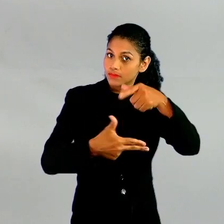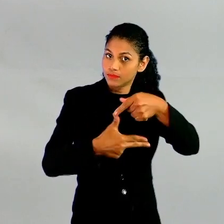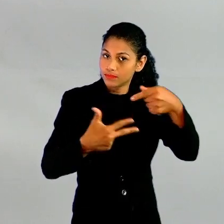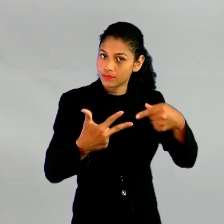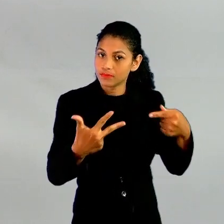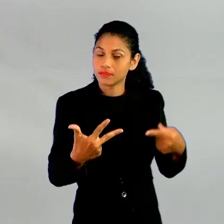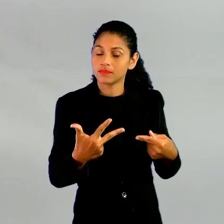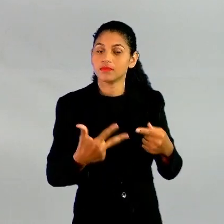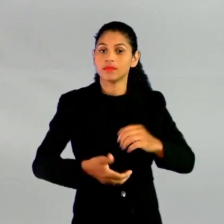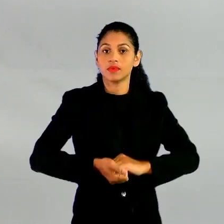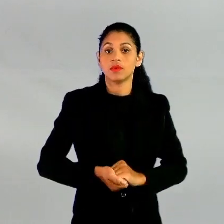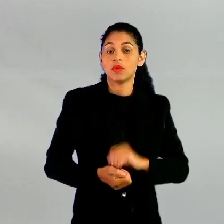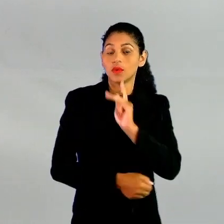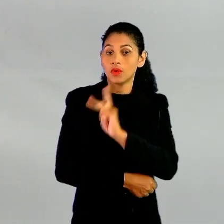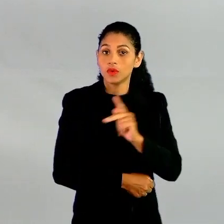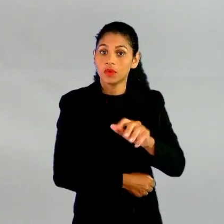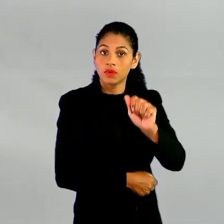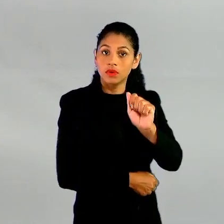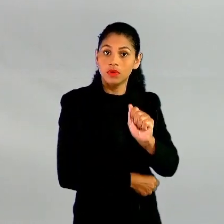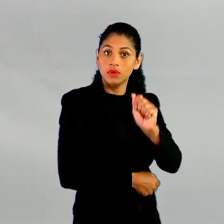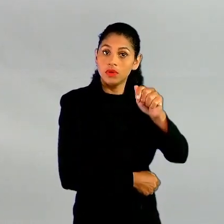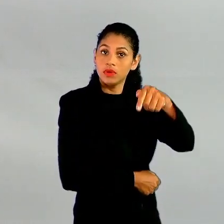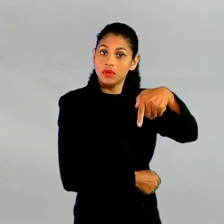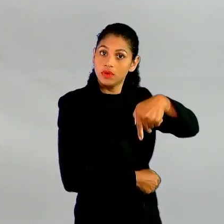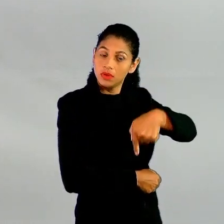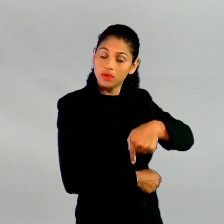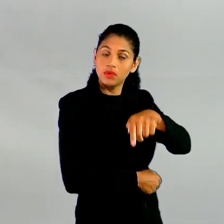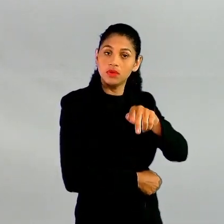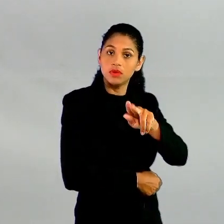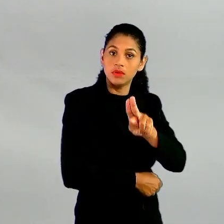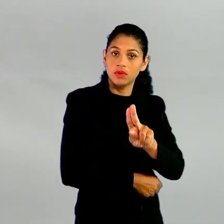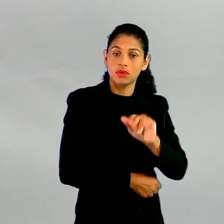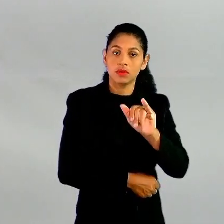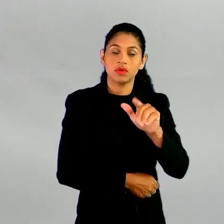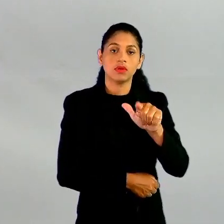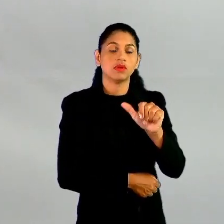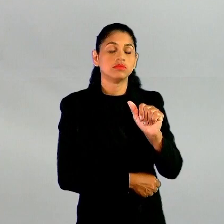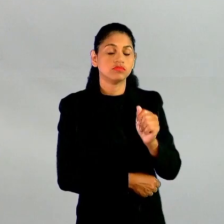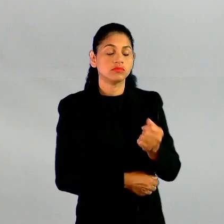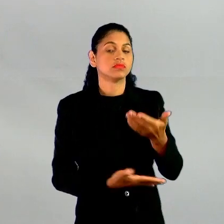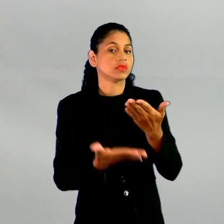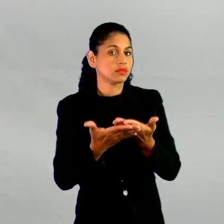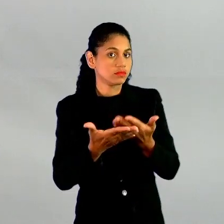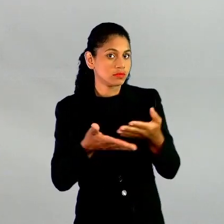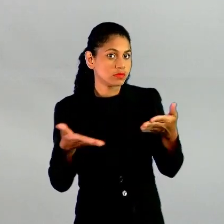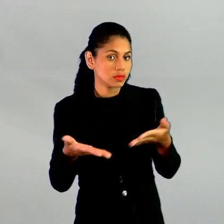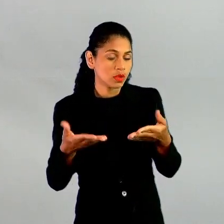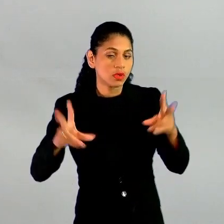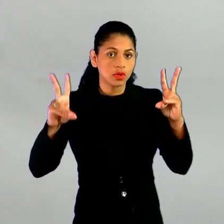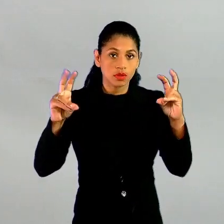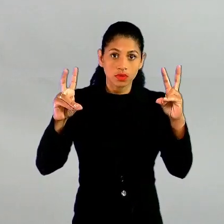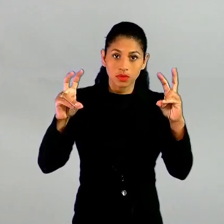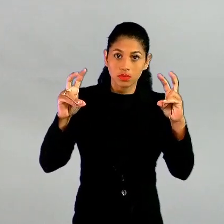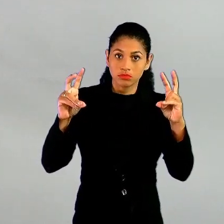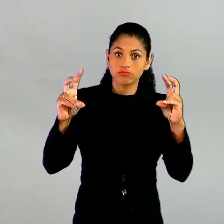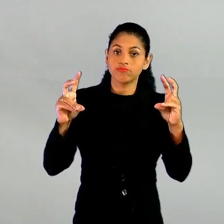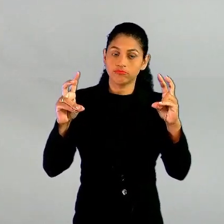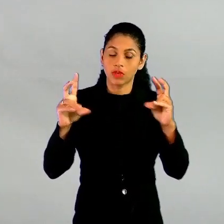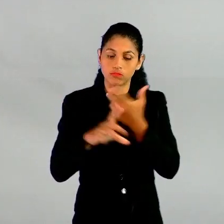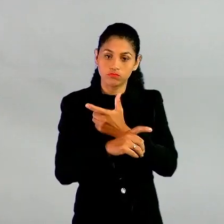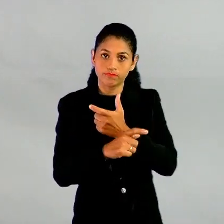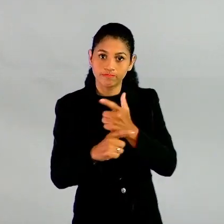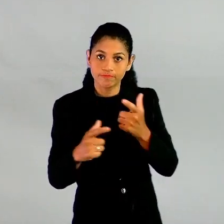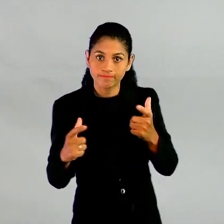Legal. Eu sou o professor Aquila e na aula de hoje nós estudaremos Grandezas e Medidas 1, parte